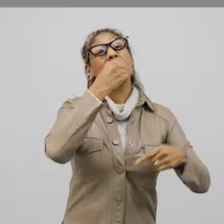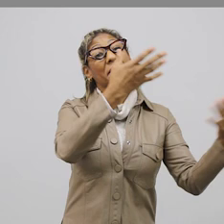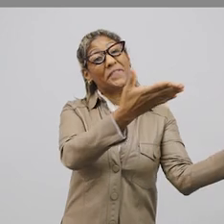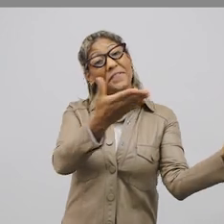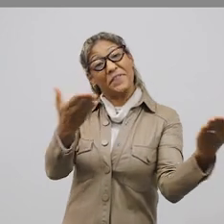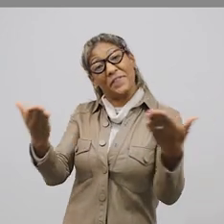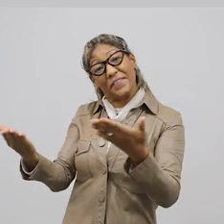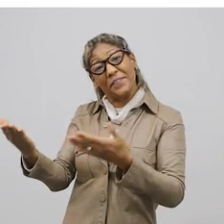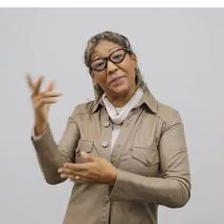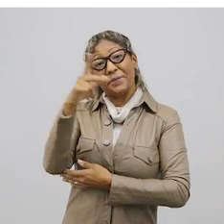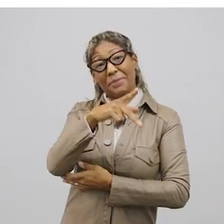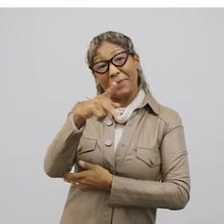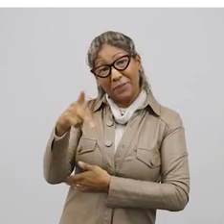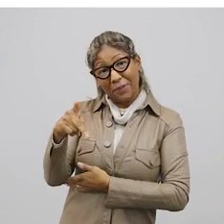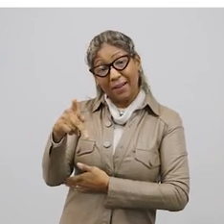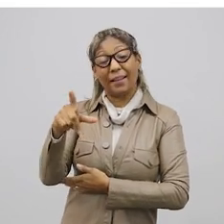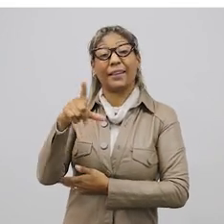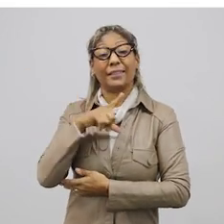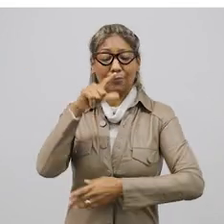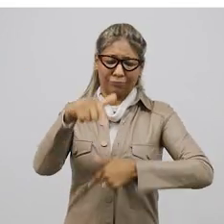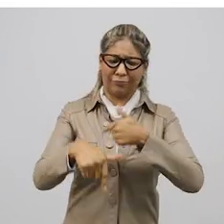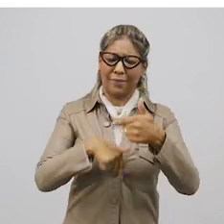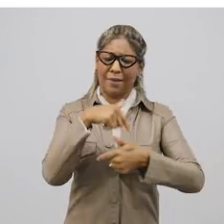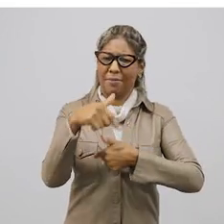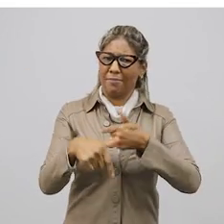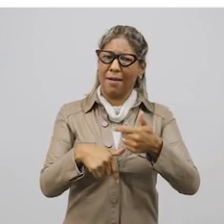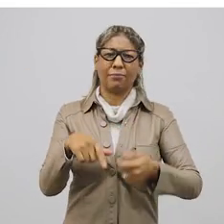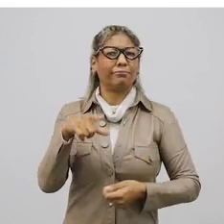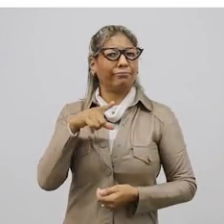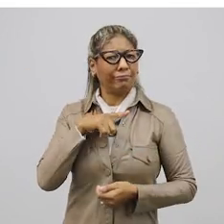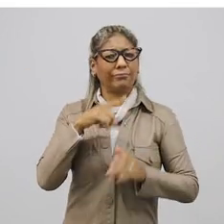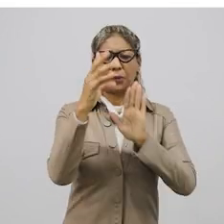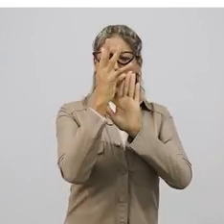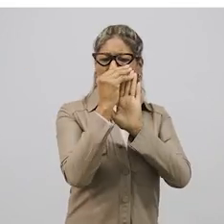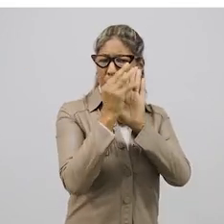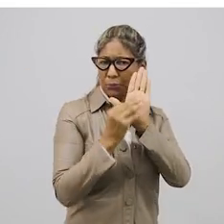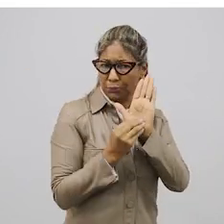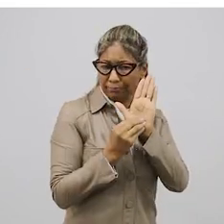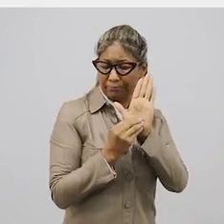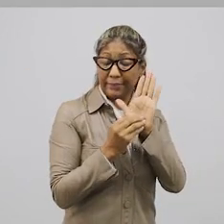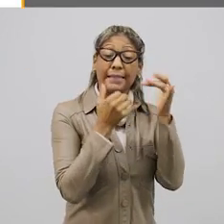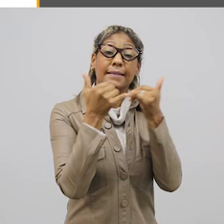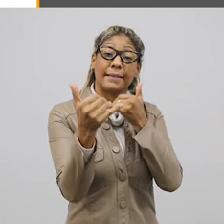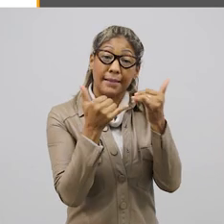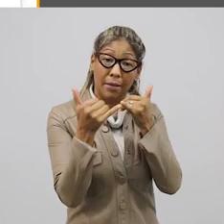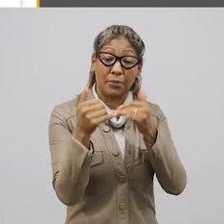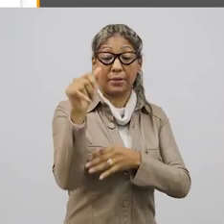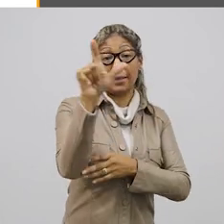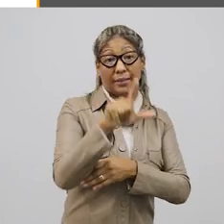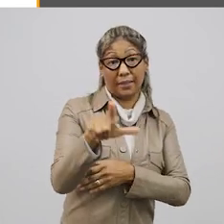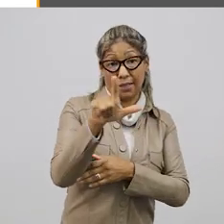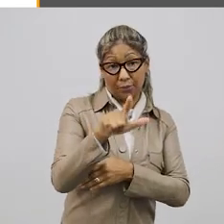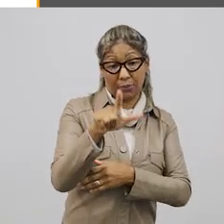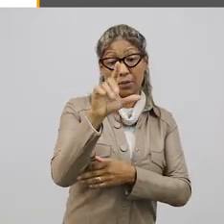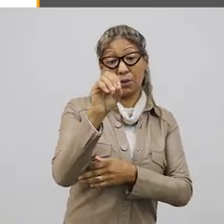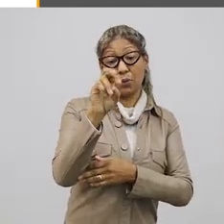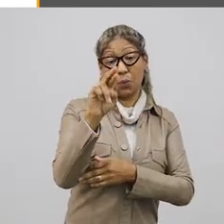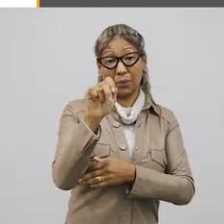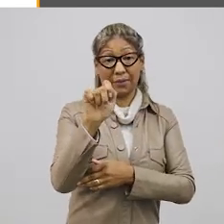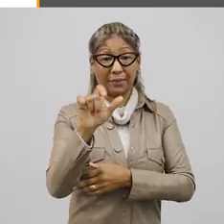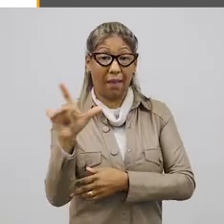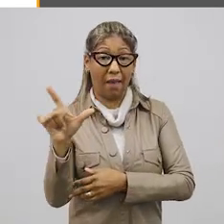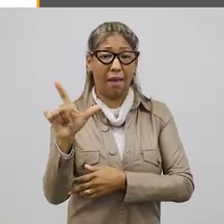de boas-vindas do professor. Em atividades estarão, de fato, os conteúdos. Por exemplo, literatura de